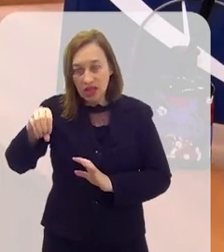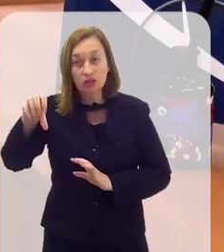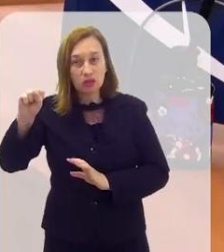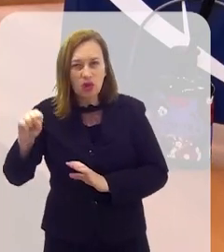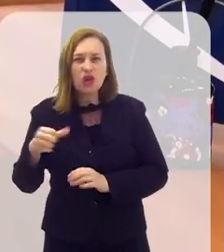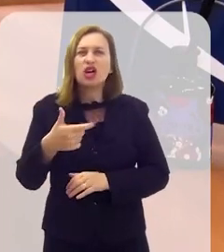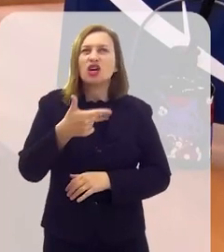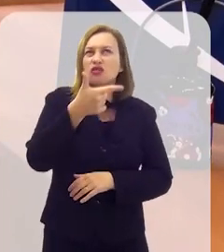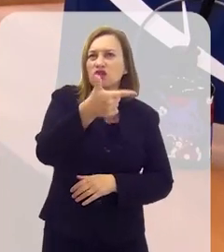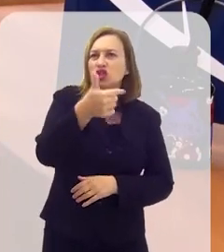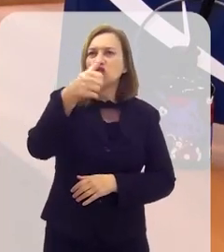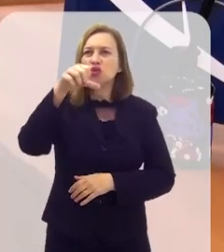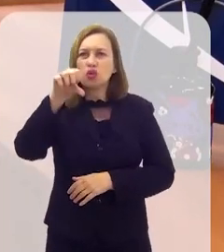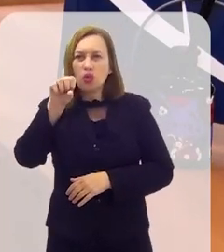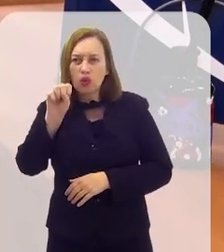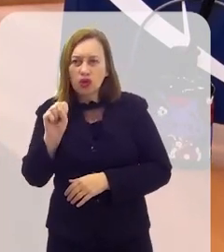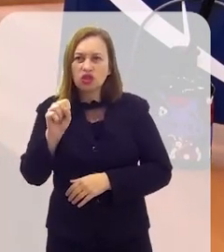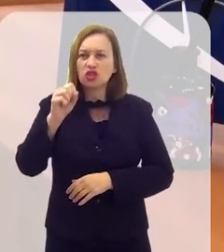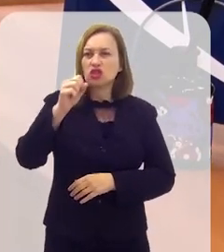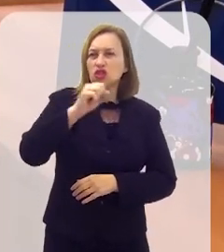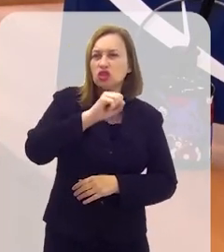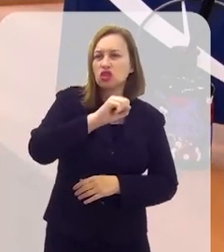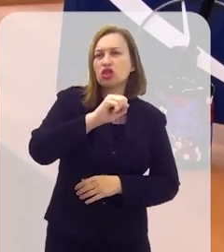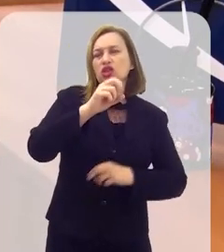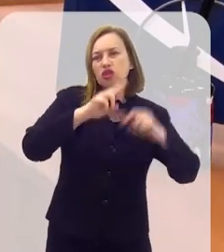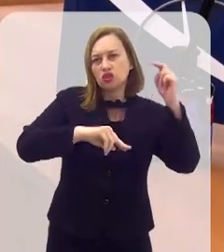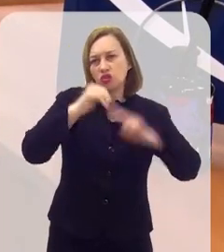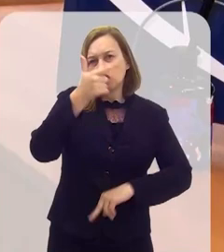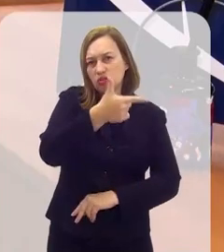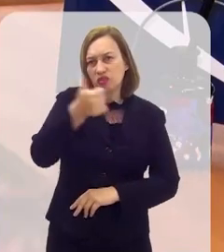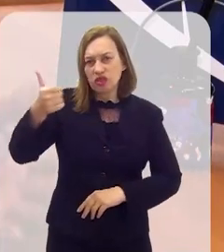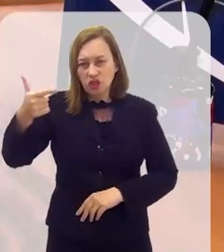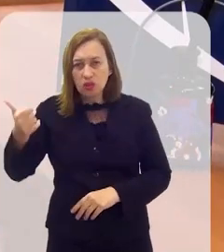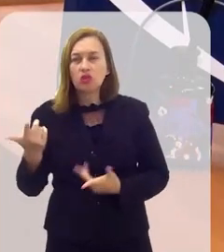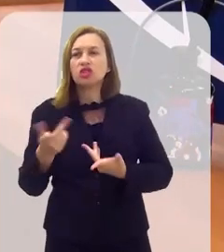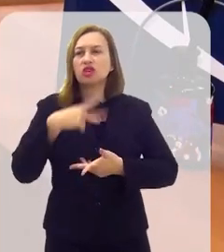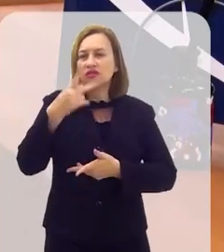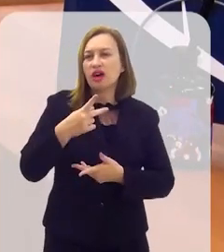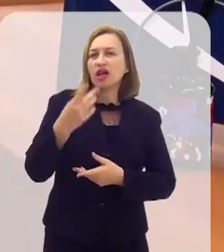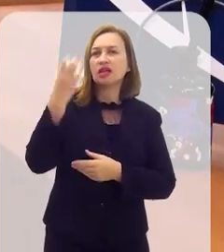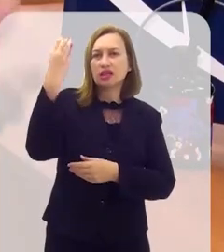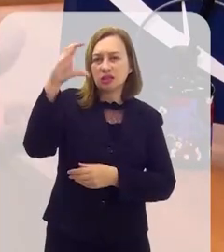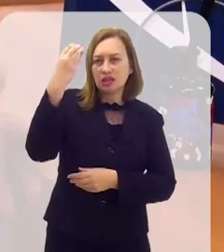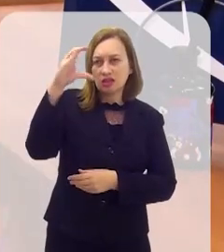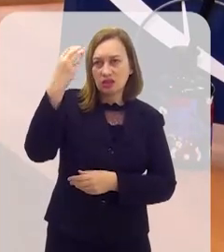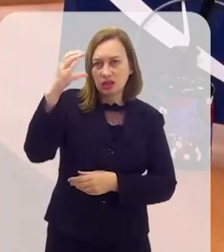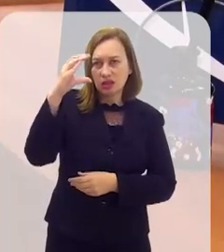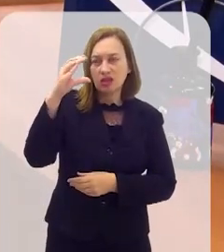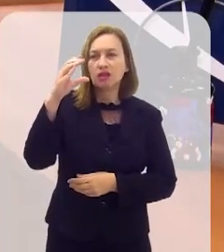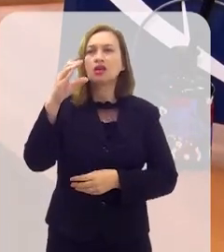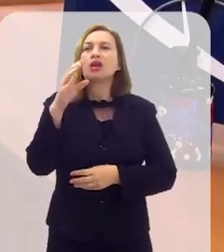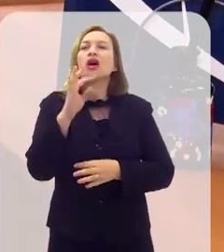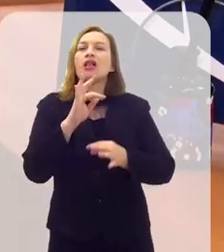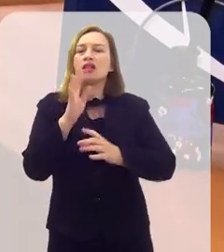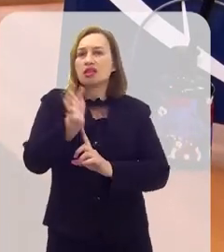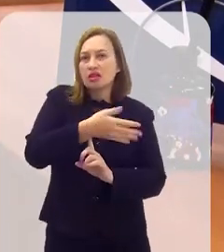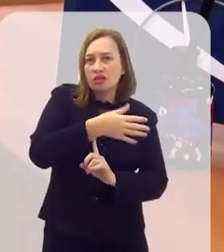verdade, essa lei é de 22 de julho de 2022, que trata exatamente da inovação, tecnologia e ciência.